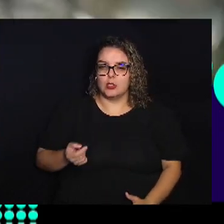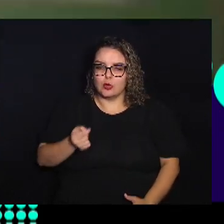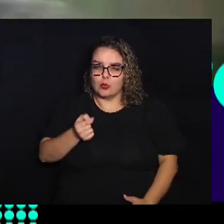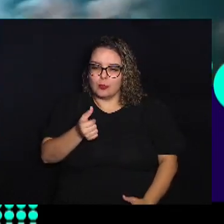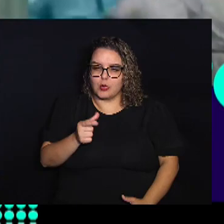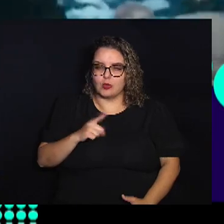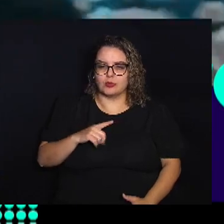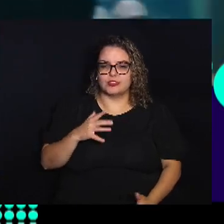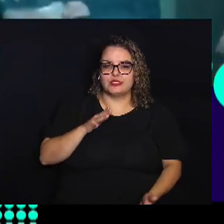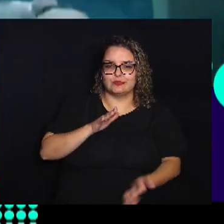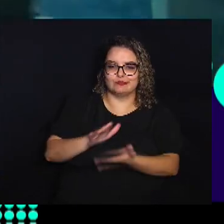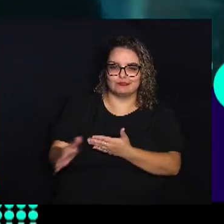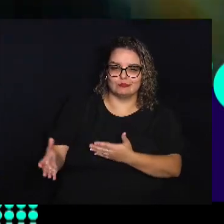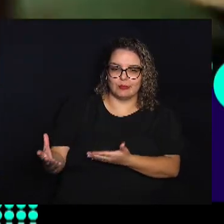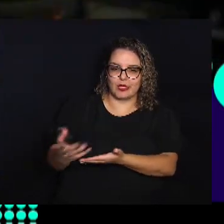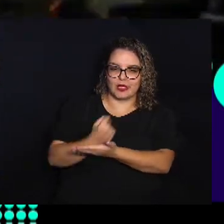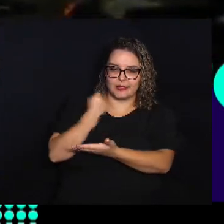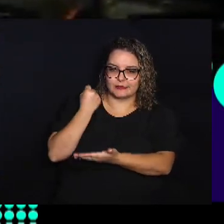tinha